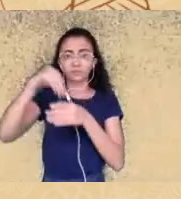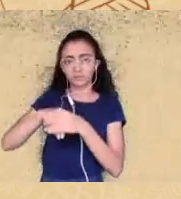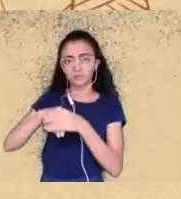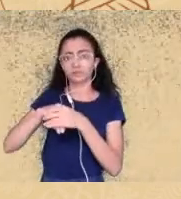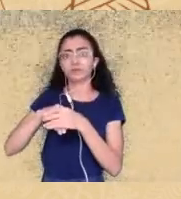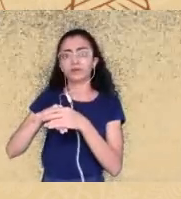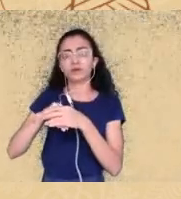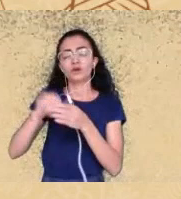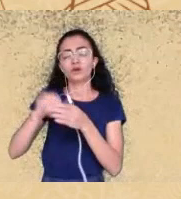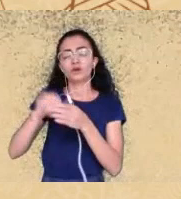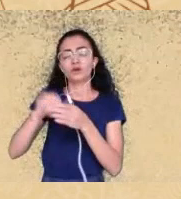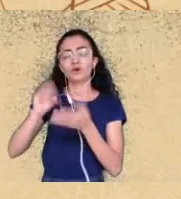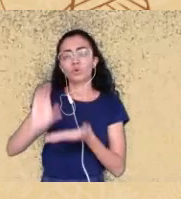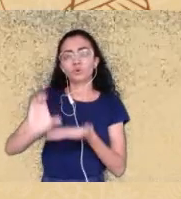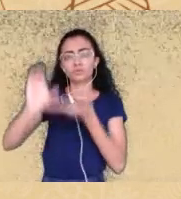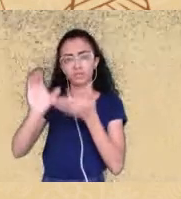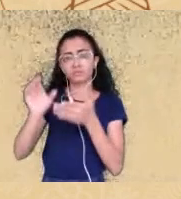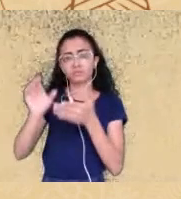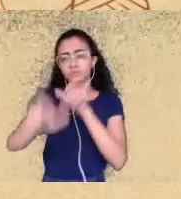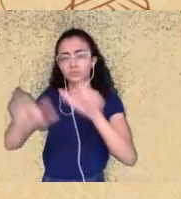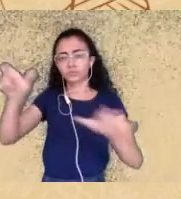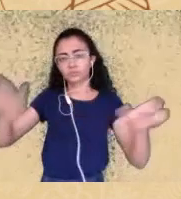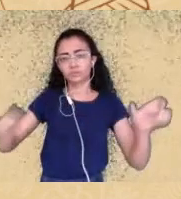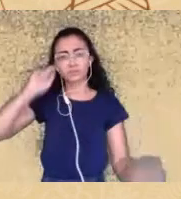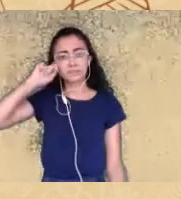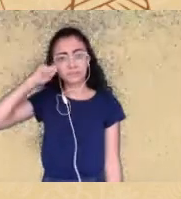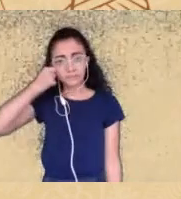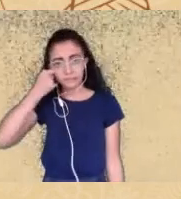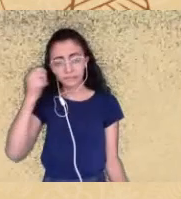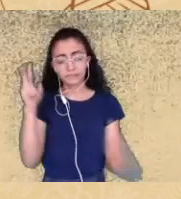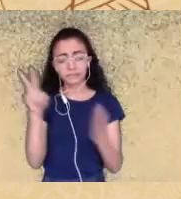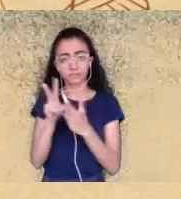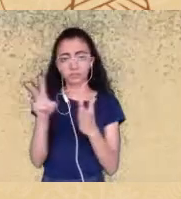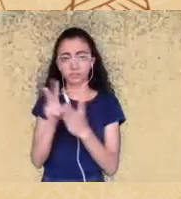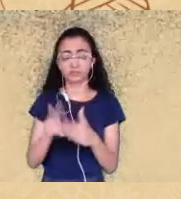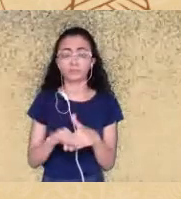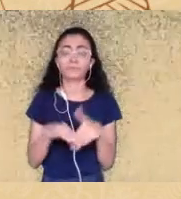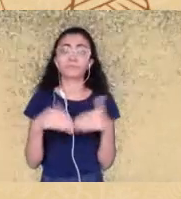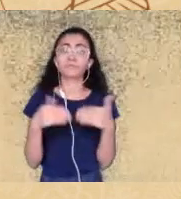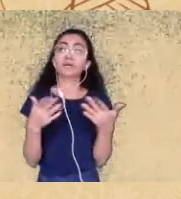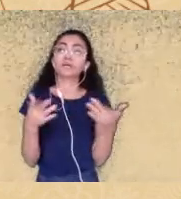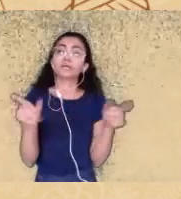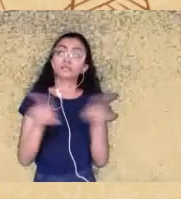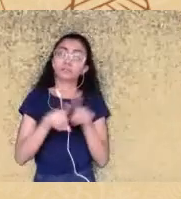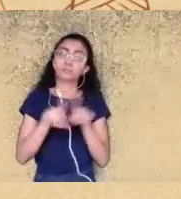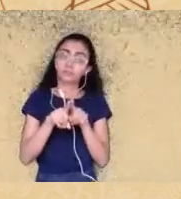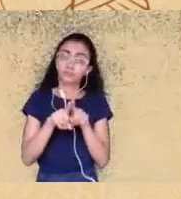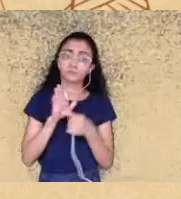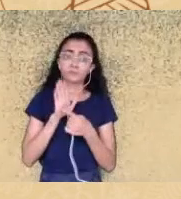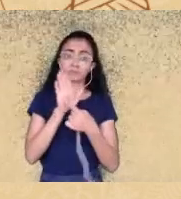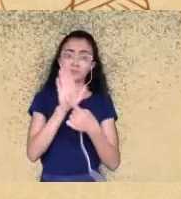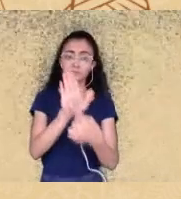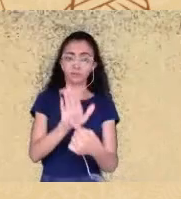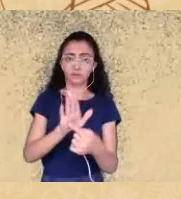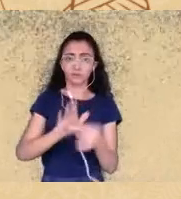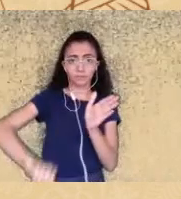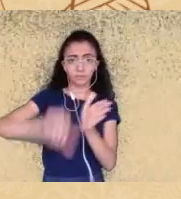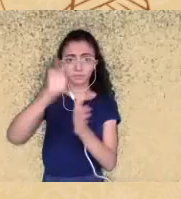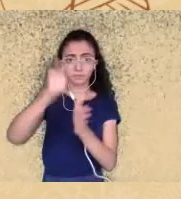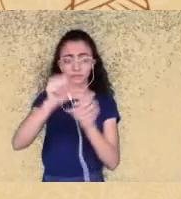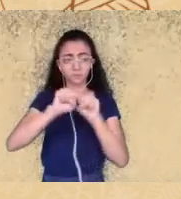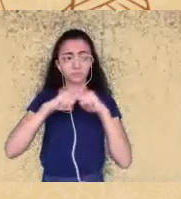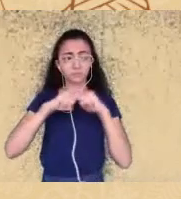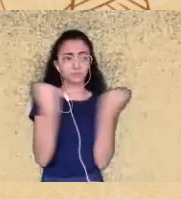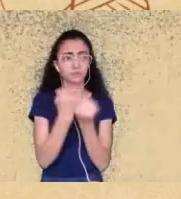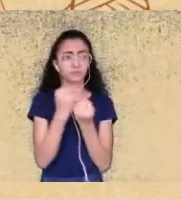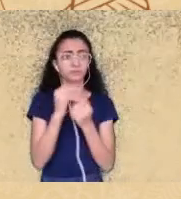mas também ressaltar que esse esse nosso primeiro seminário também evidenciou a